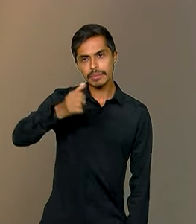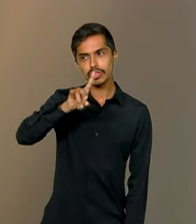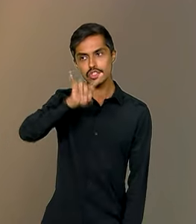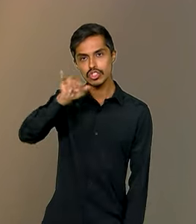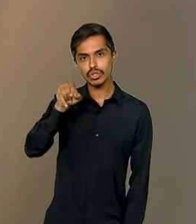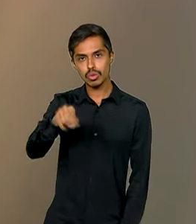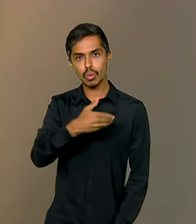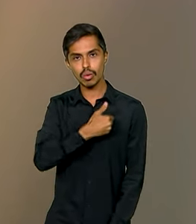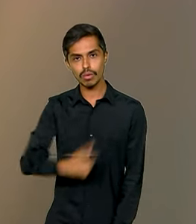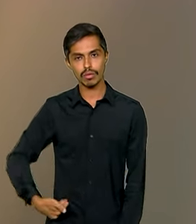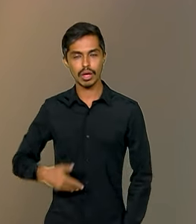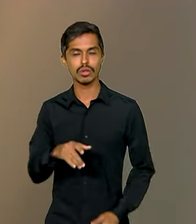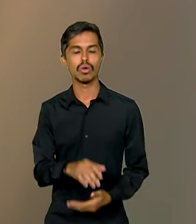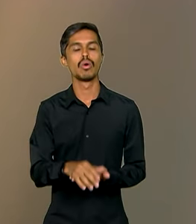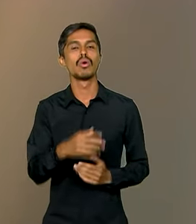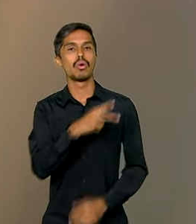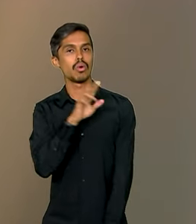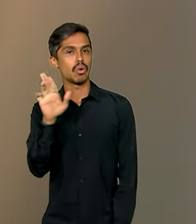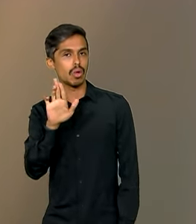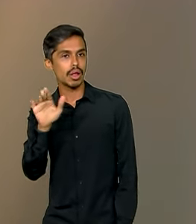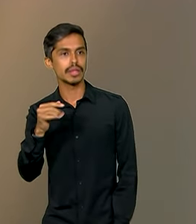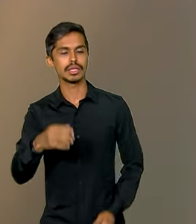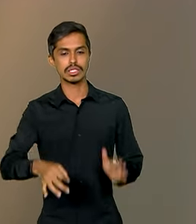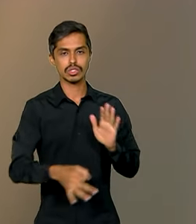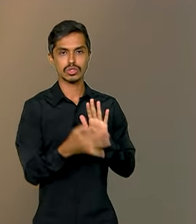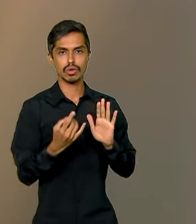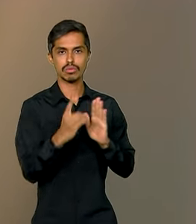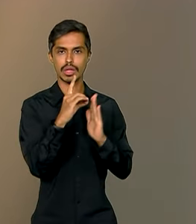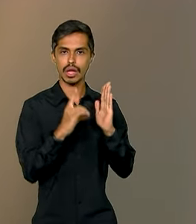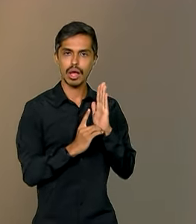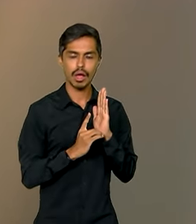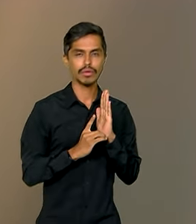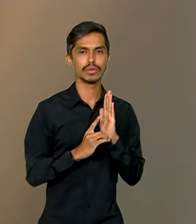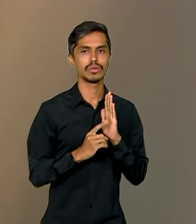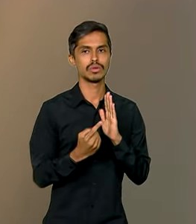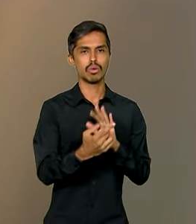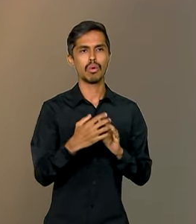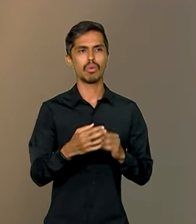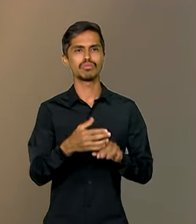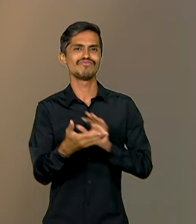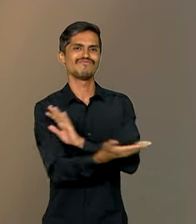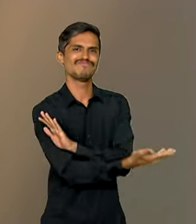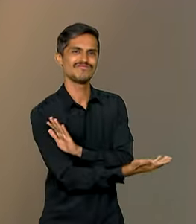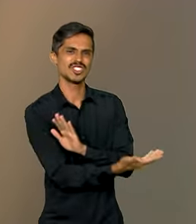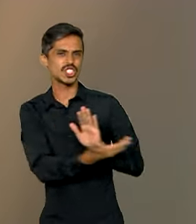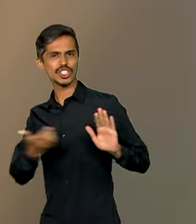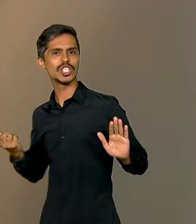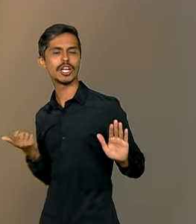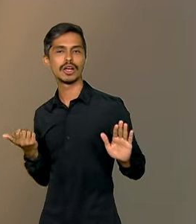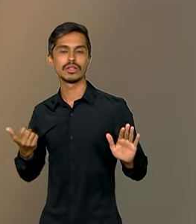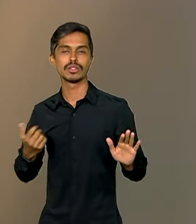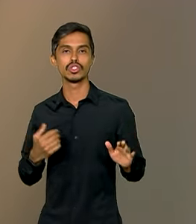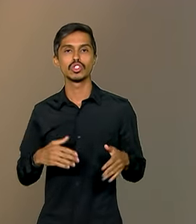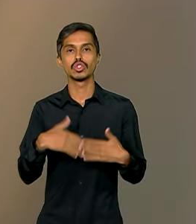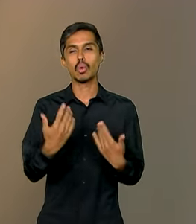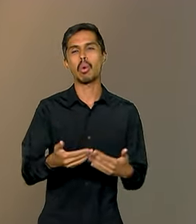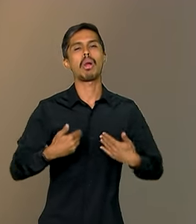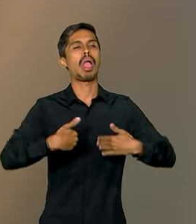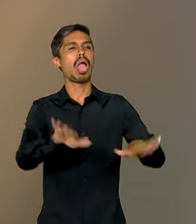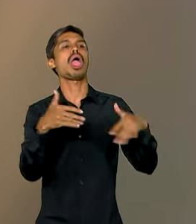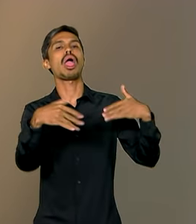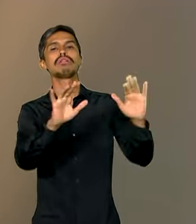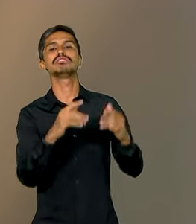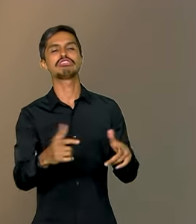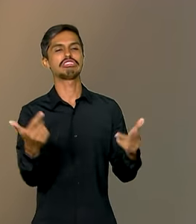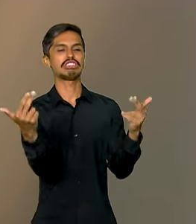governo, o presidente Lula assinou um decreto, um revogaço, acabando com o liberô-geral